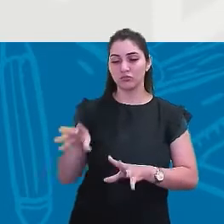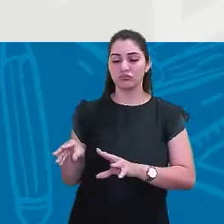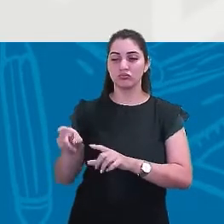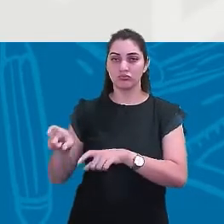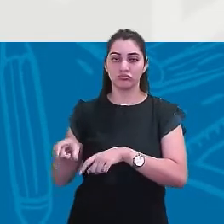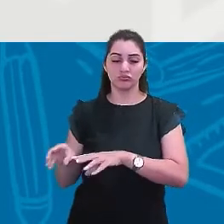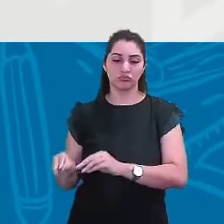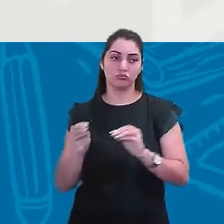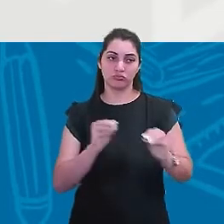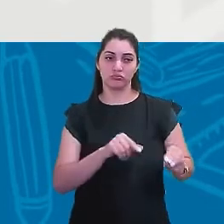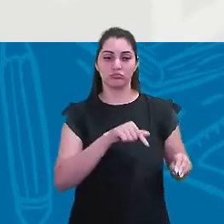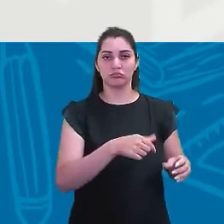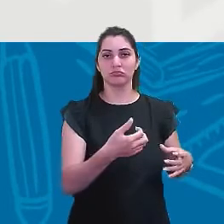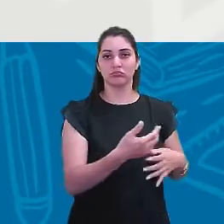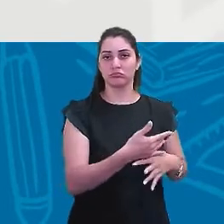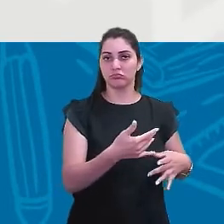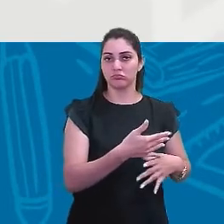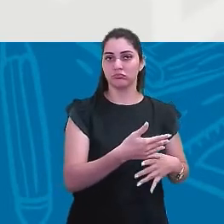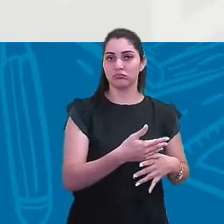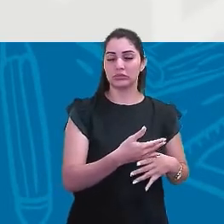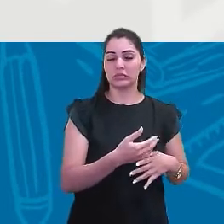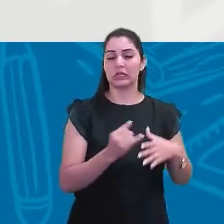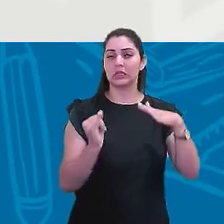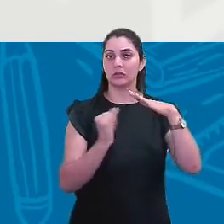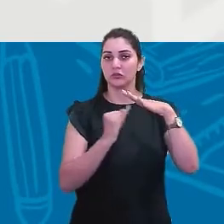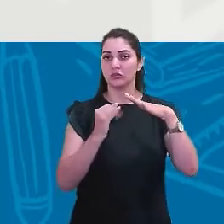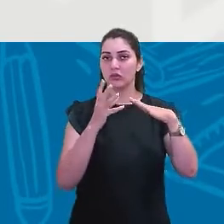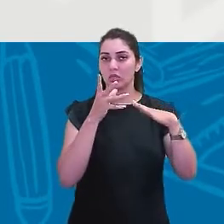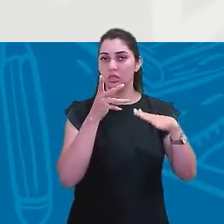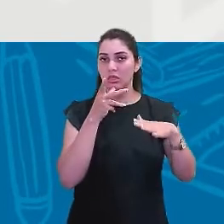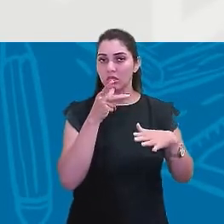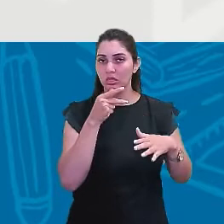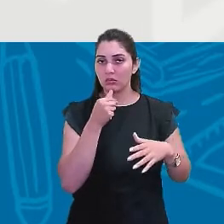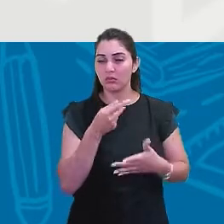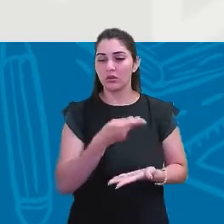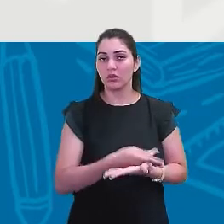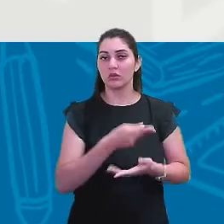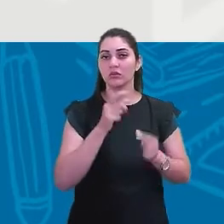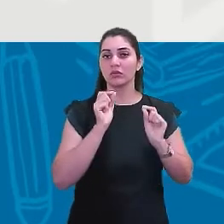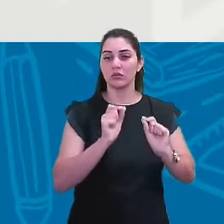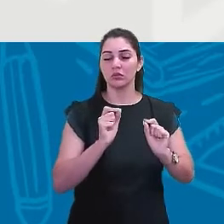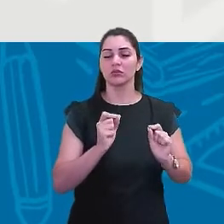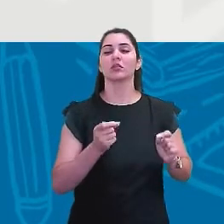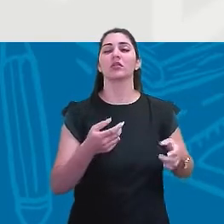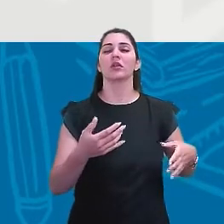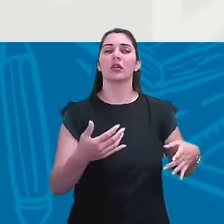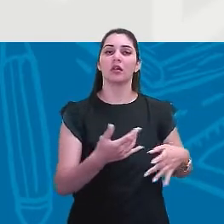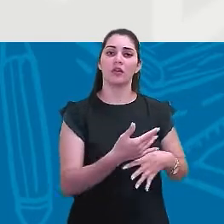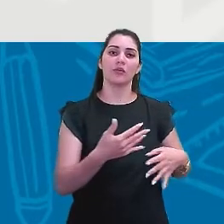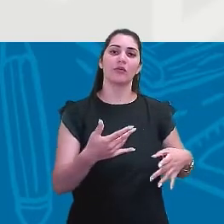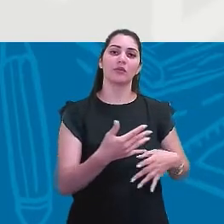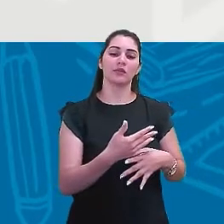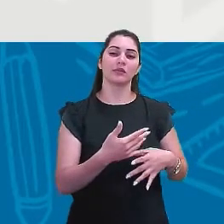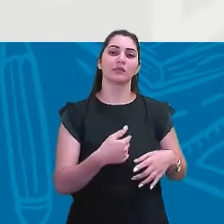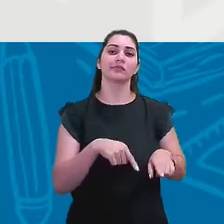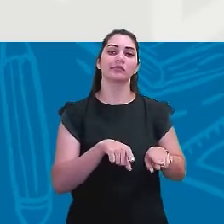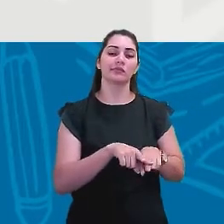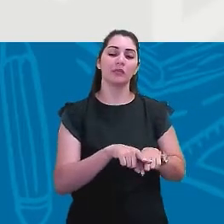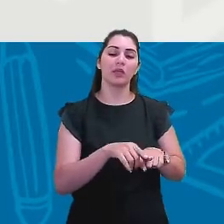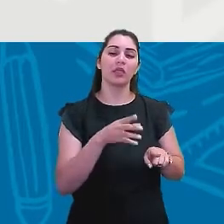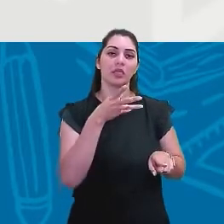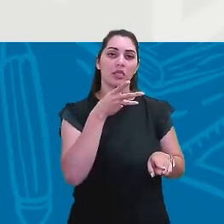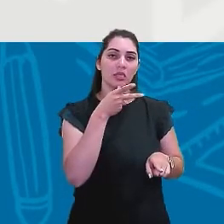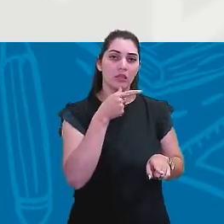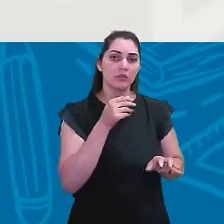campo para a cidade. Então, a industrialização tardia, ela vai provocar a urbanização também de forma tardia,